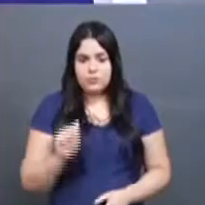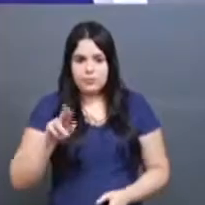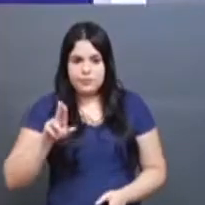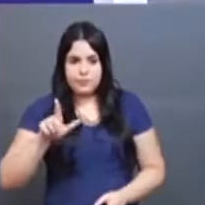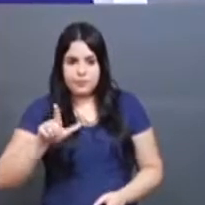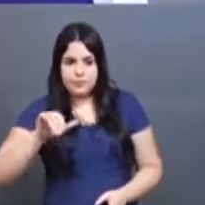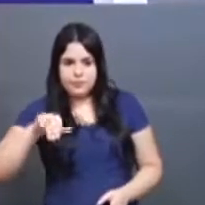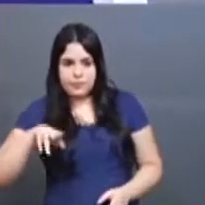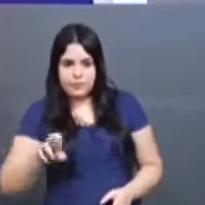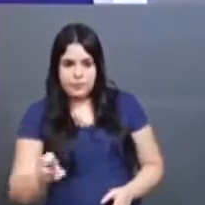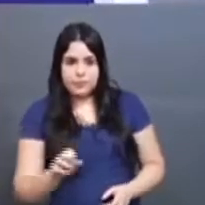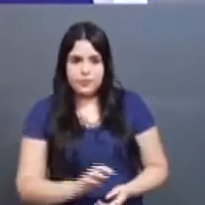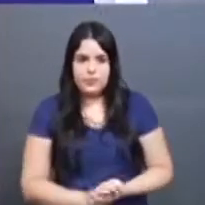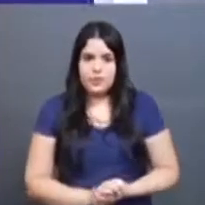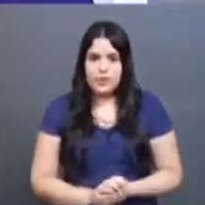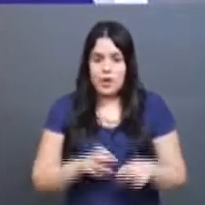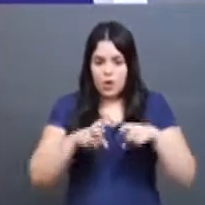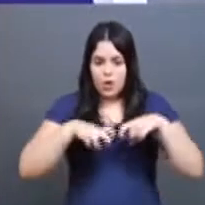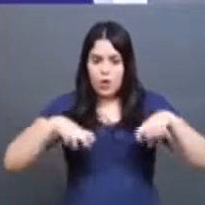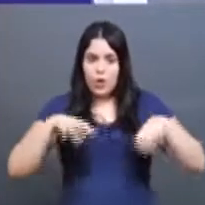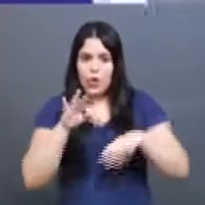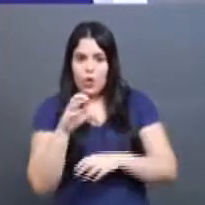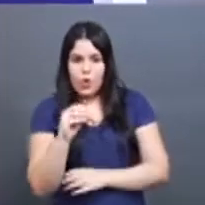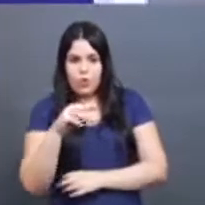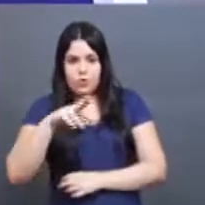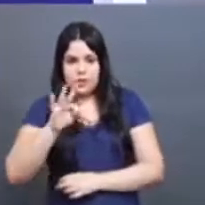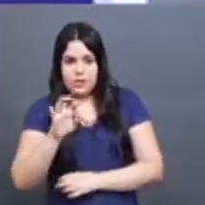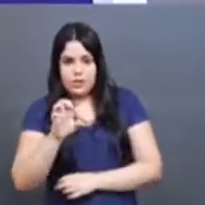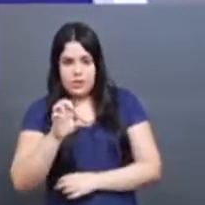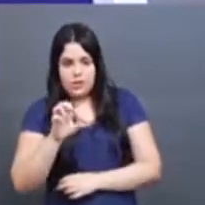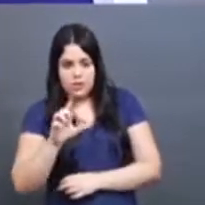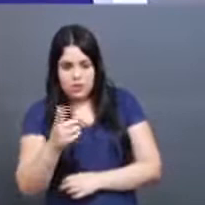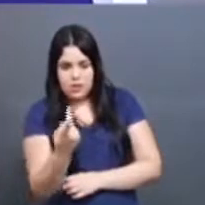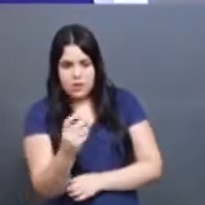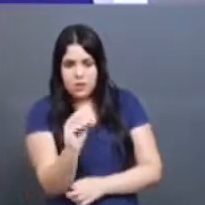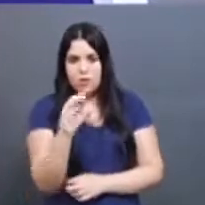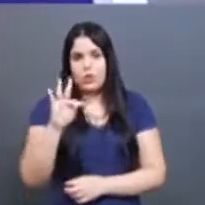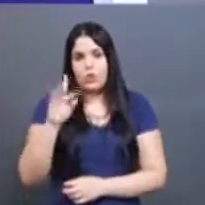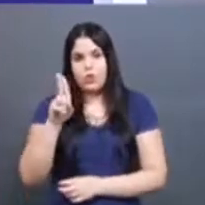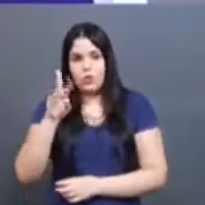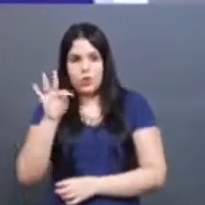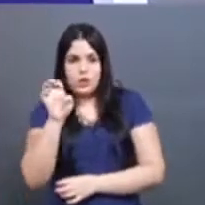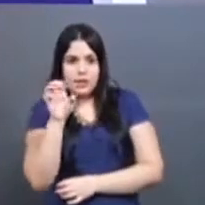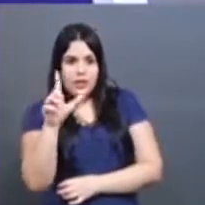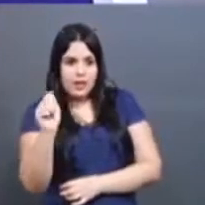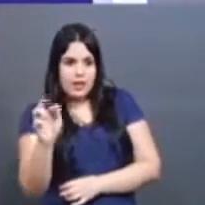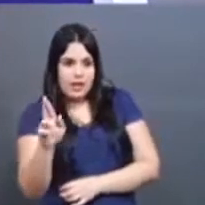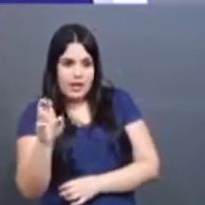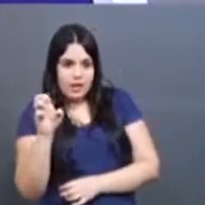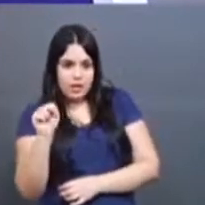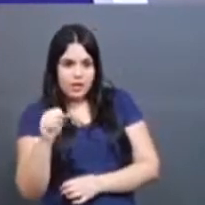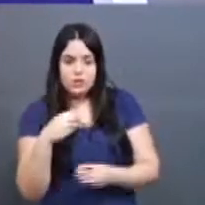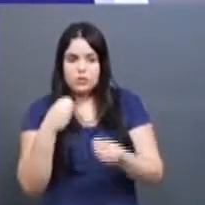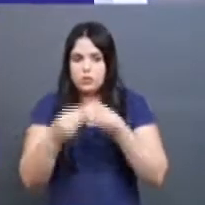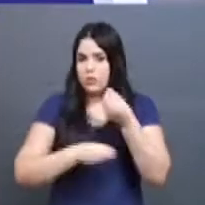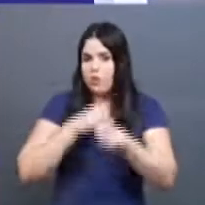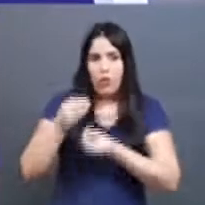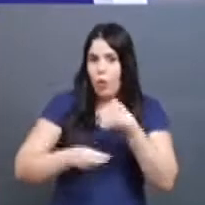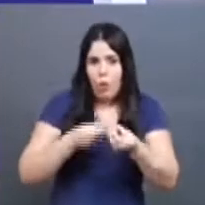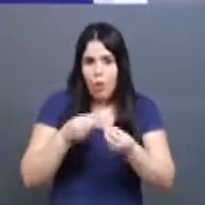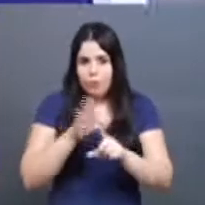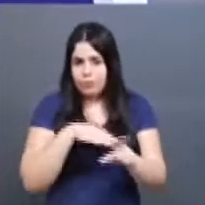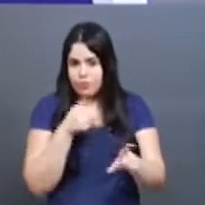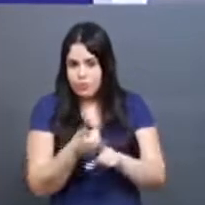Aline, os conselhos tutelares, qual que é o papel desses conselhos nessa questão do bullying? Sim, o